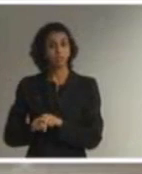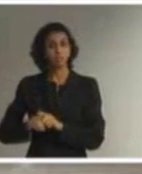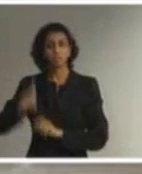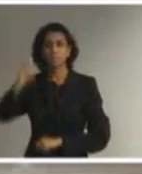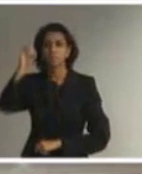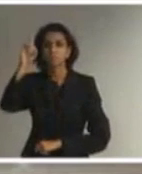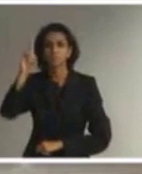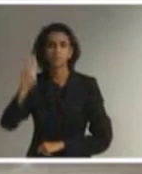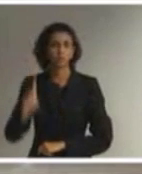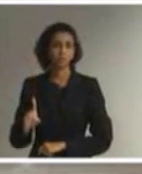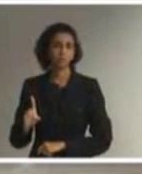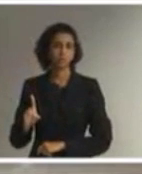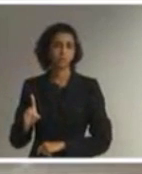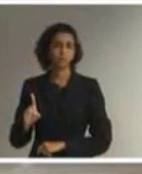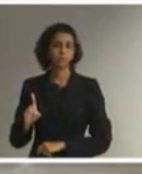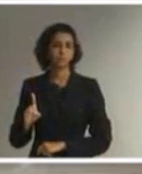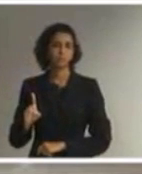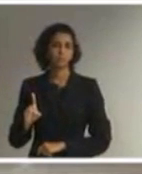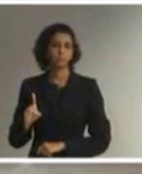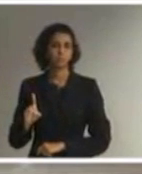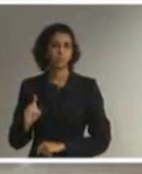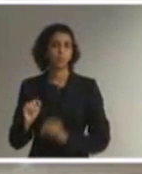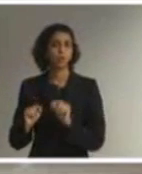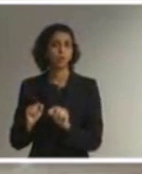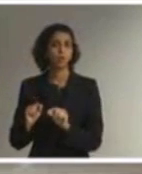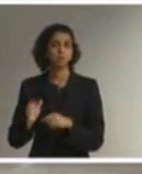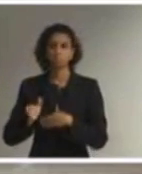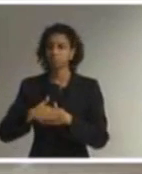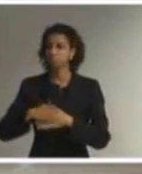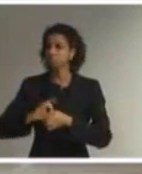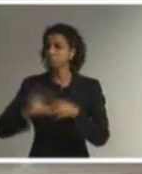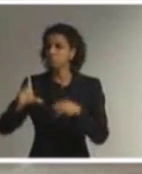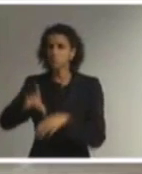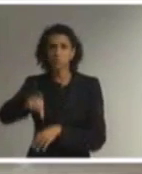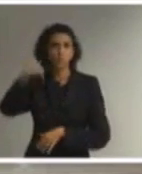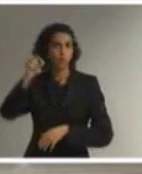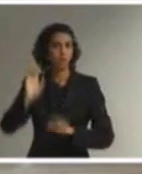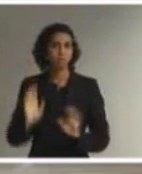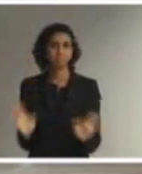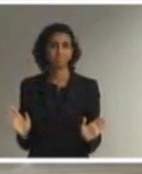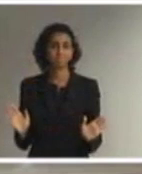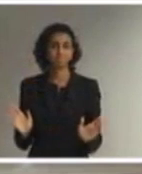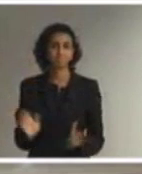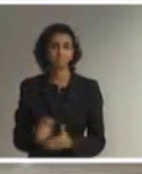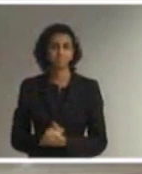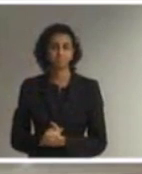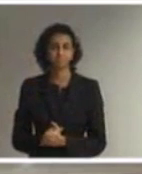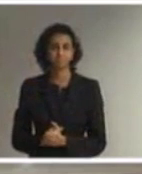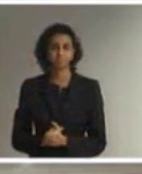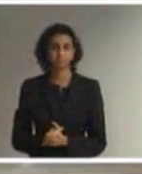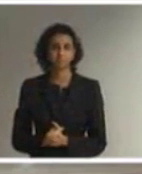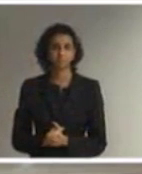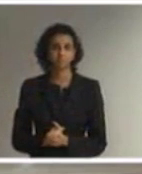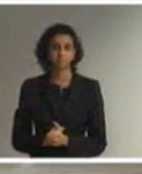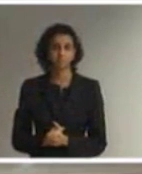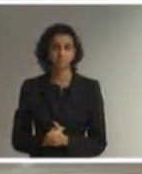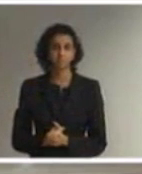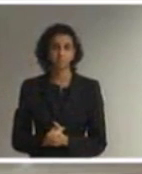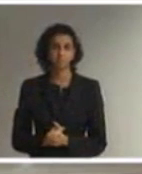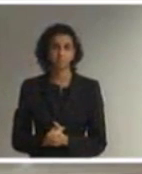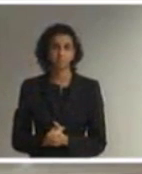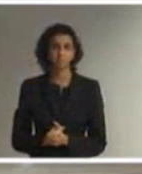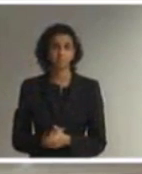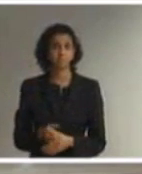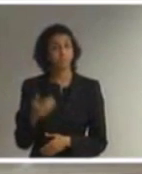principalmente, o direito de fazer as suas próprias escolhas são estas, melhor dizendo,